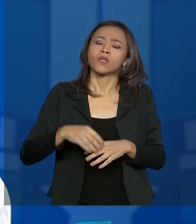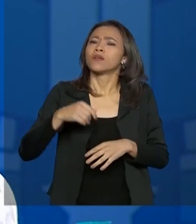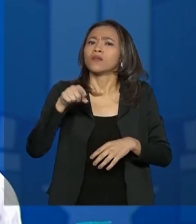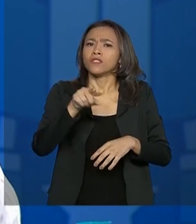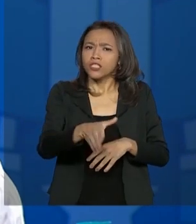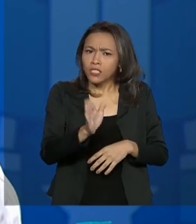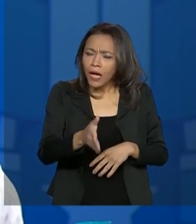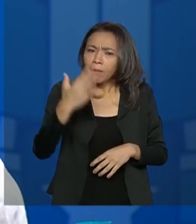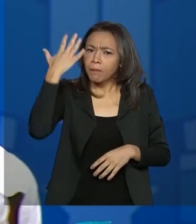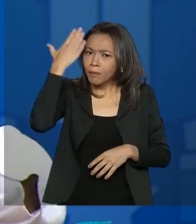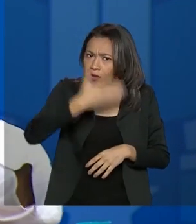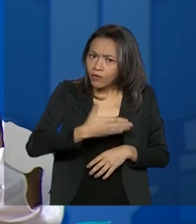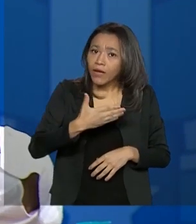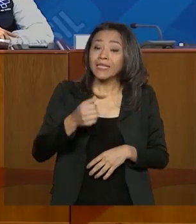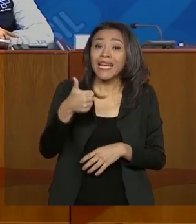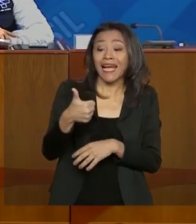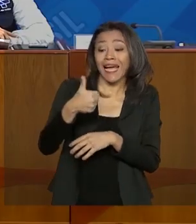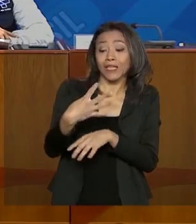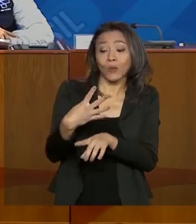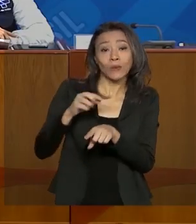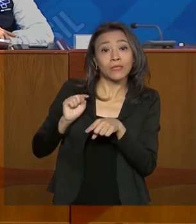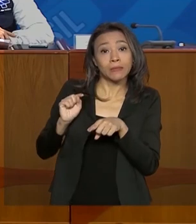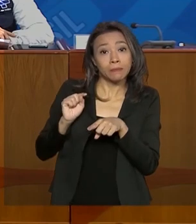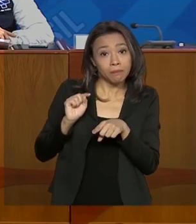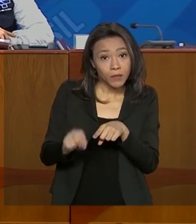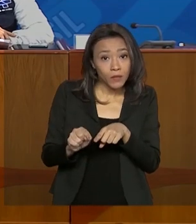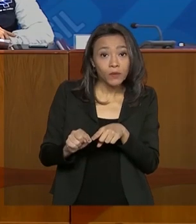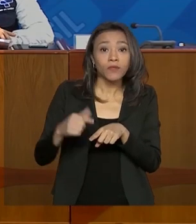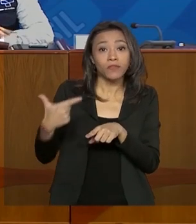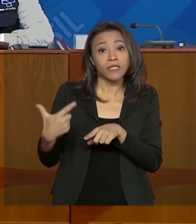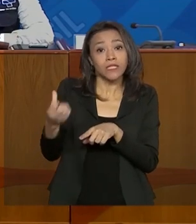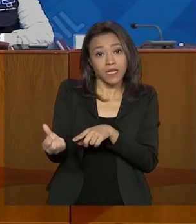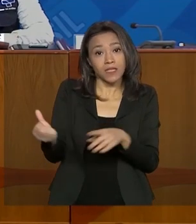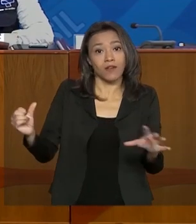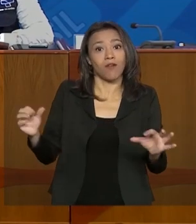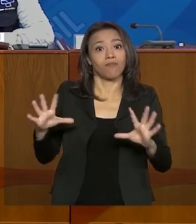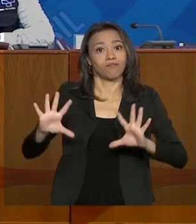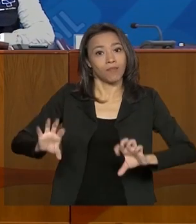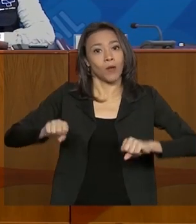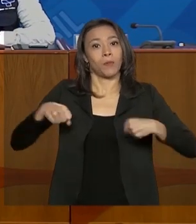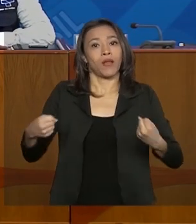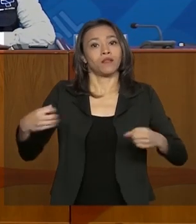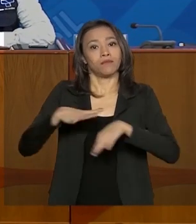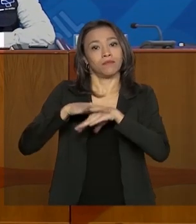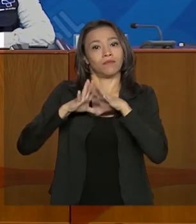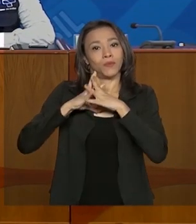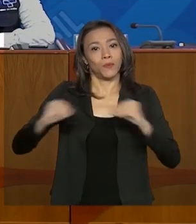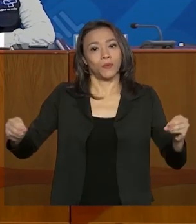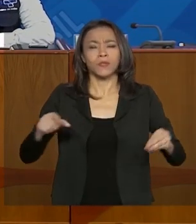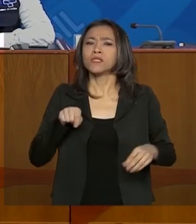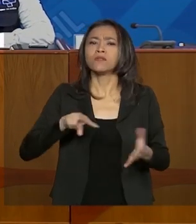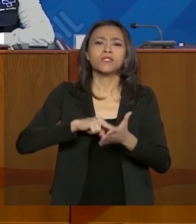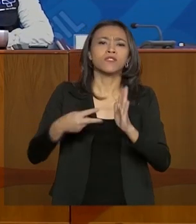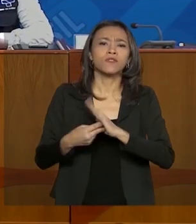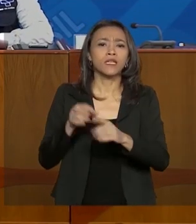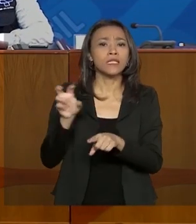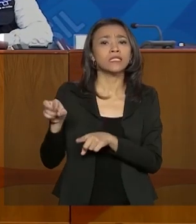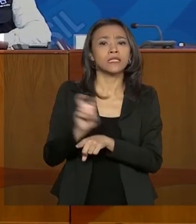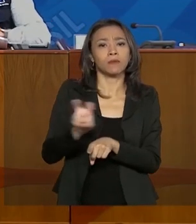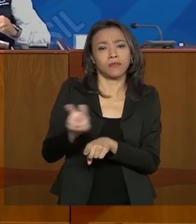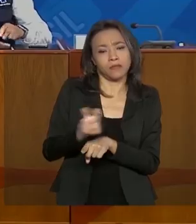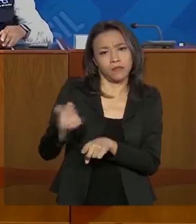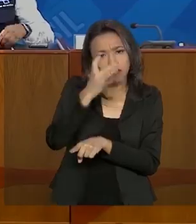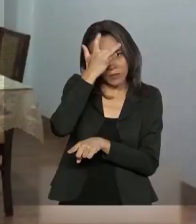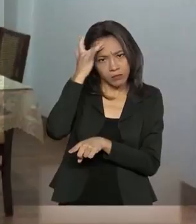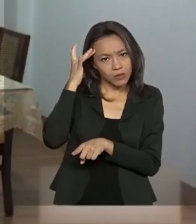casos comprovados, 14.026 estão recuperados, o que representa 55% das pessoas